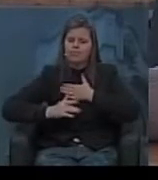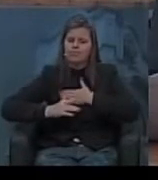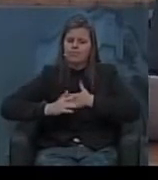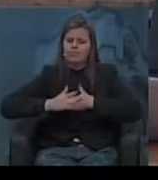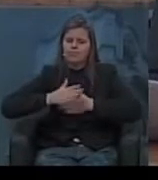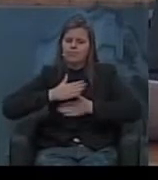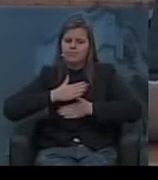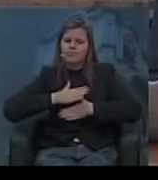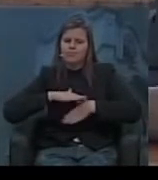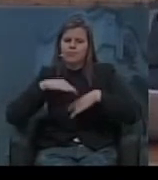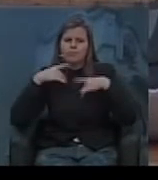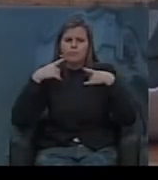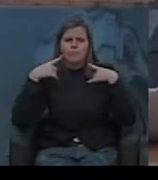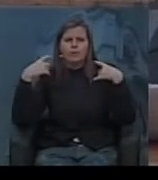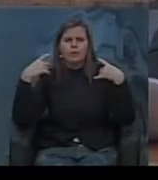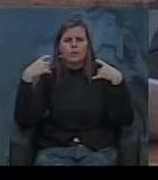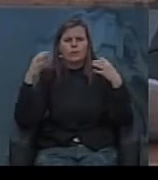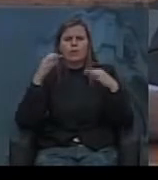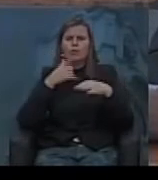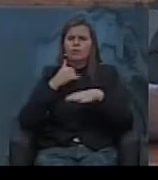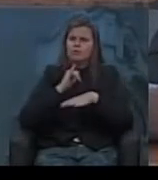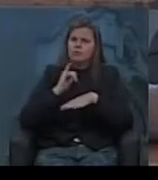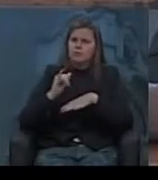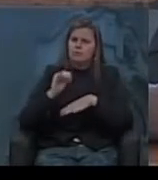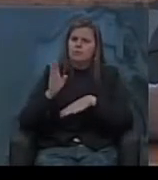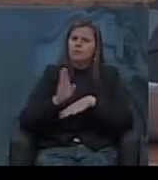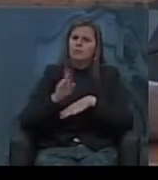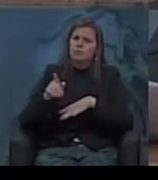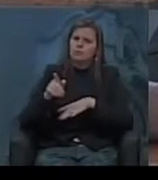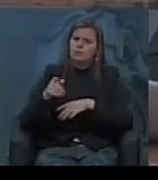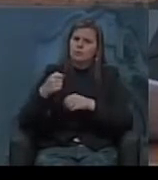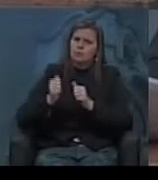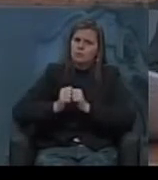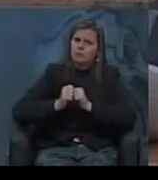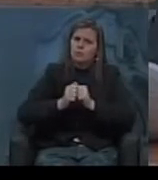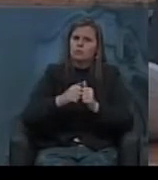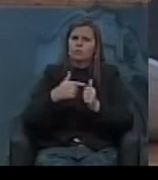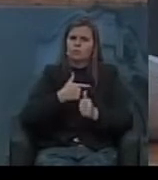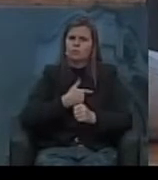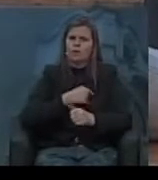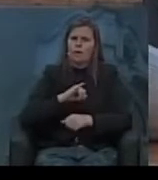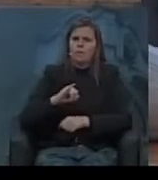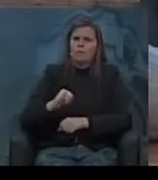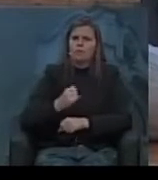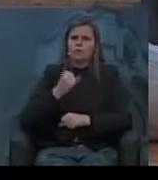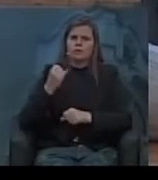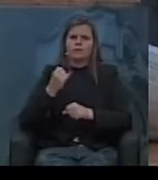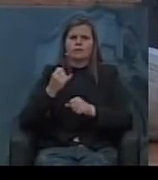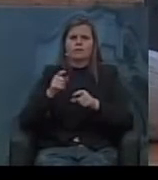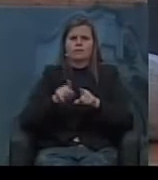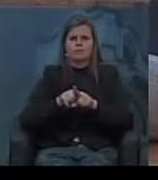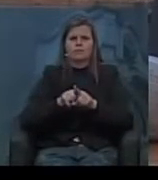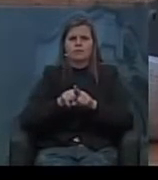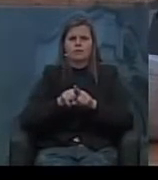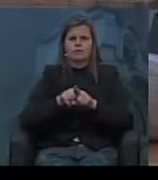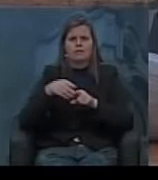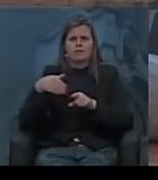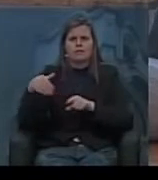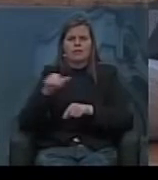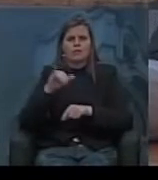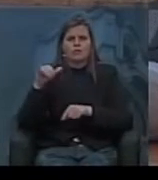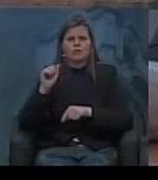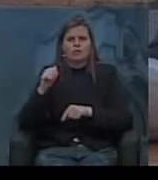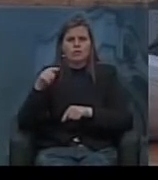e a gente dizia Brizola então te junta aí com o Getúlio aproveita-se reúne com o Jango conversa com o